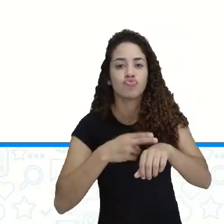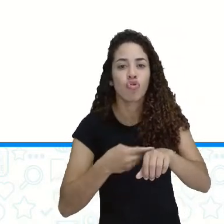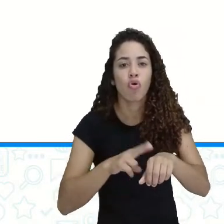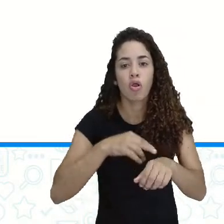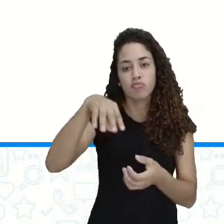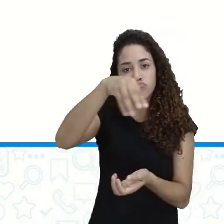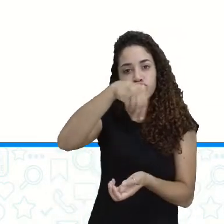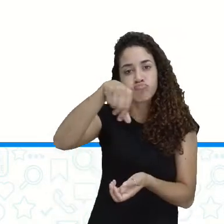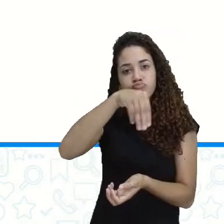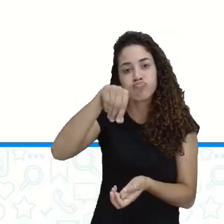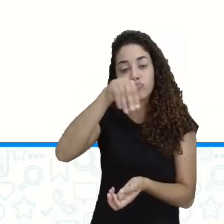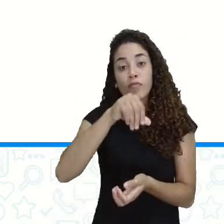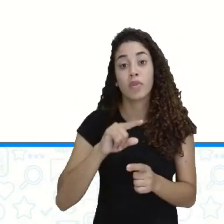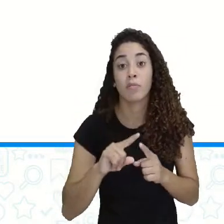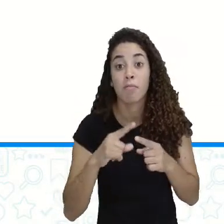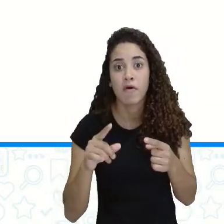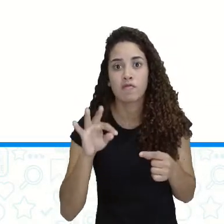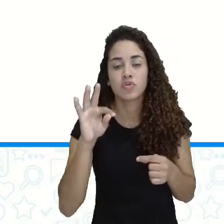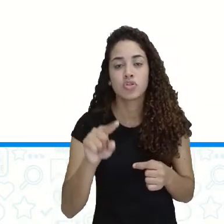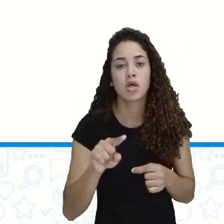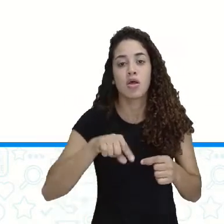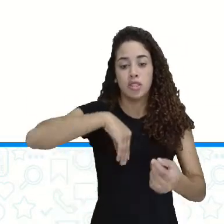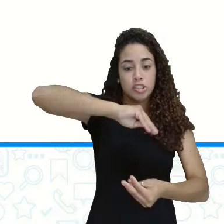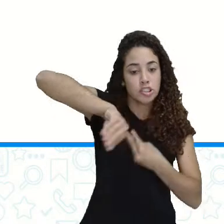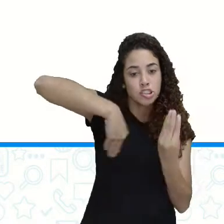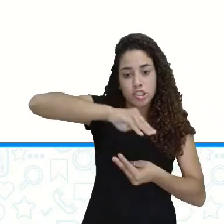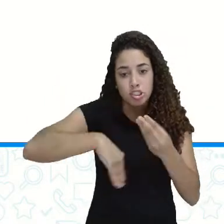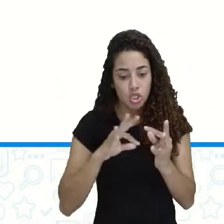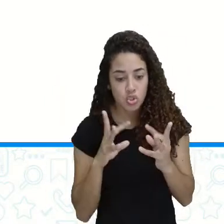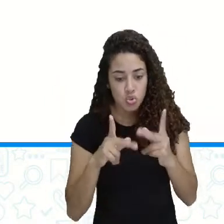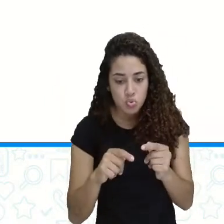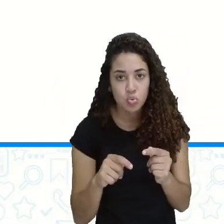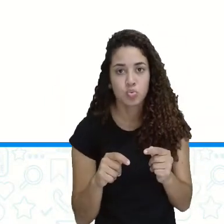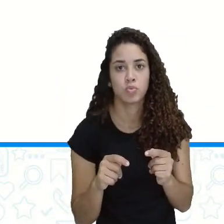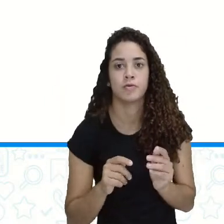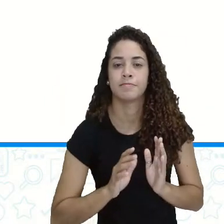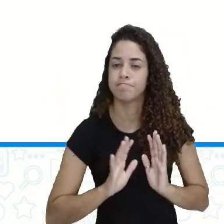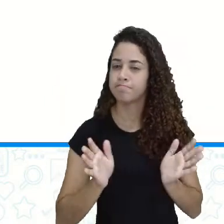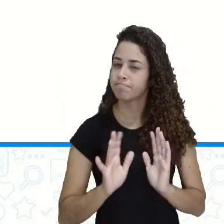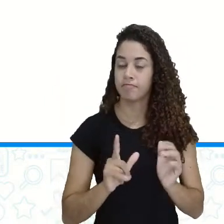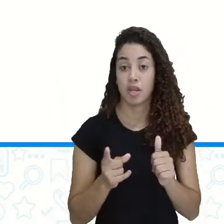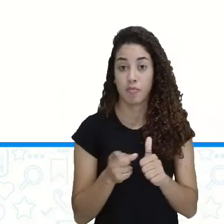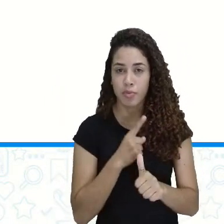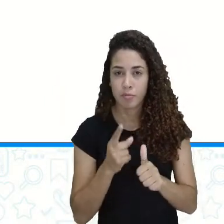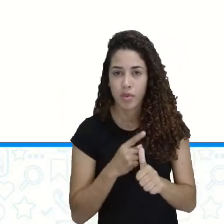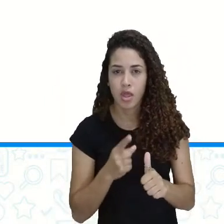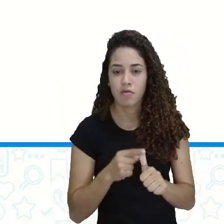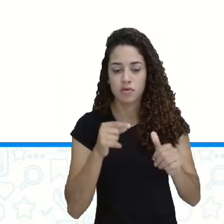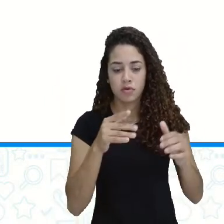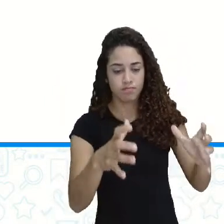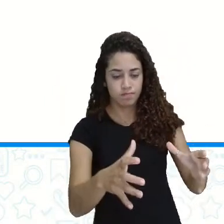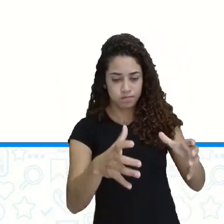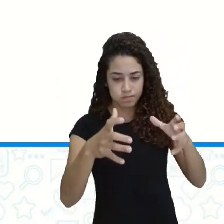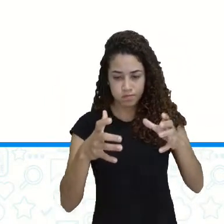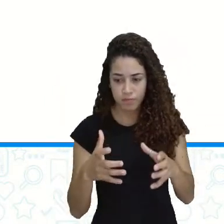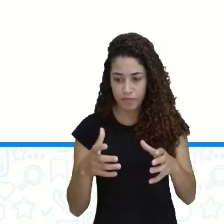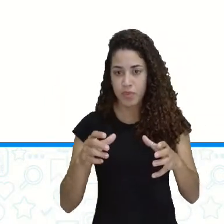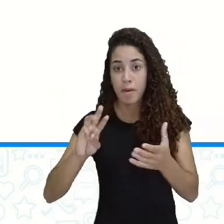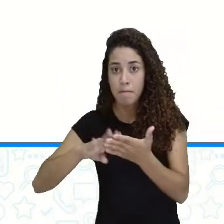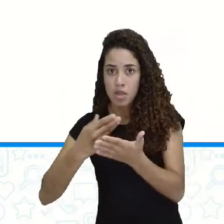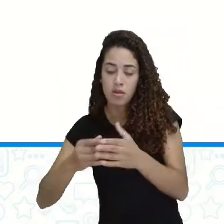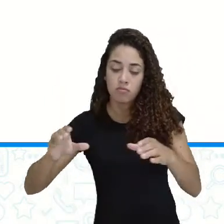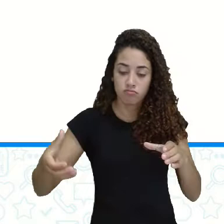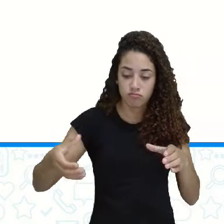Mas aí você não vai misturar tudo isso junto, não, tá, gente? Primeiro, pega uma panela, bota a